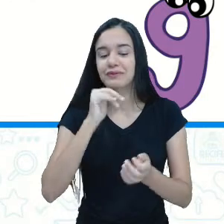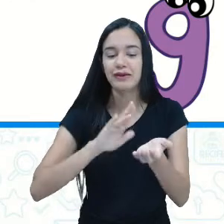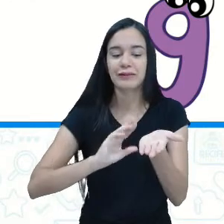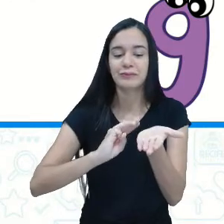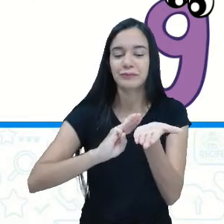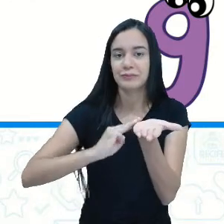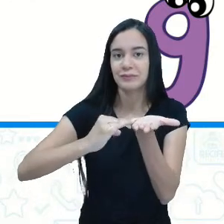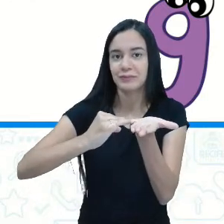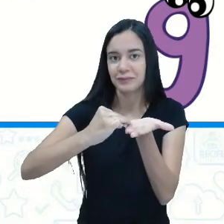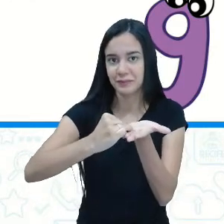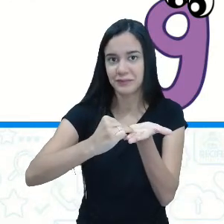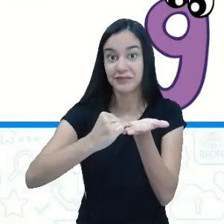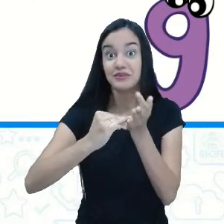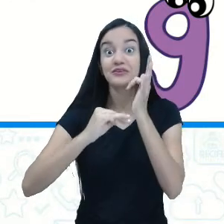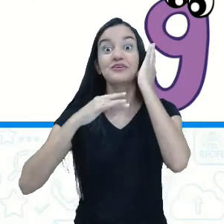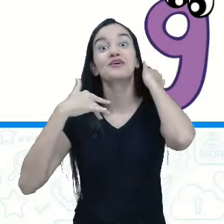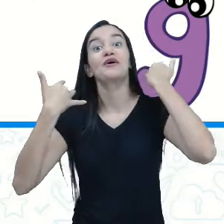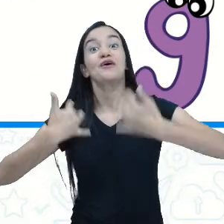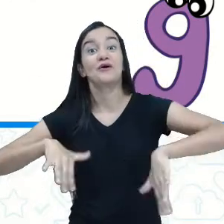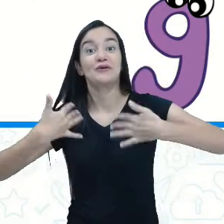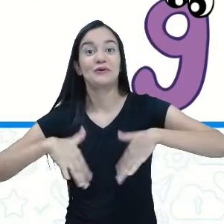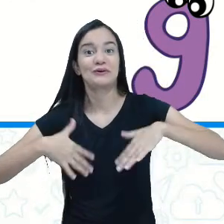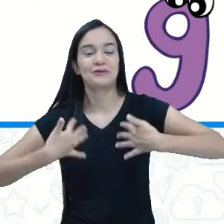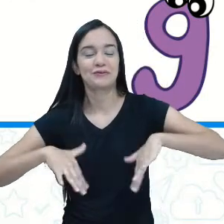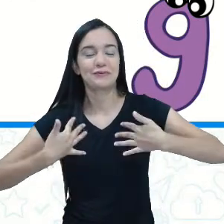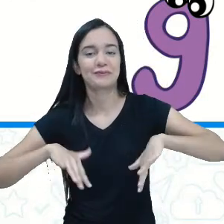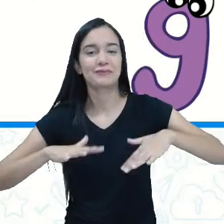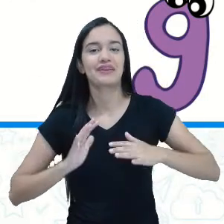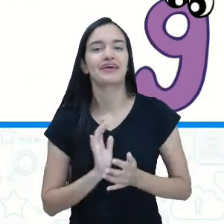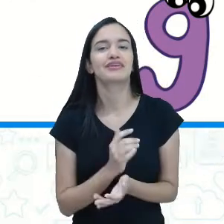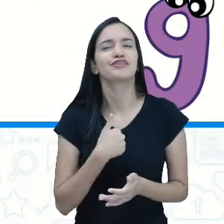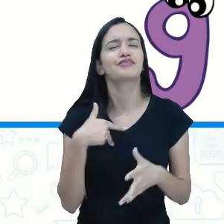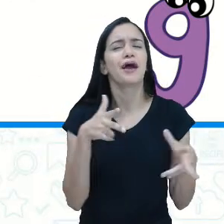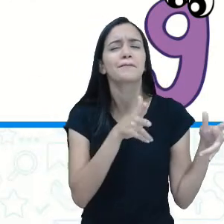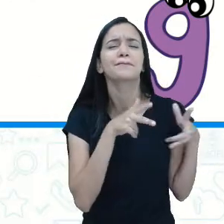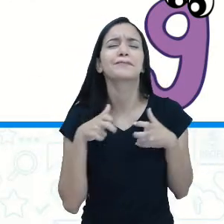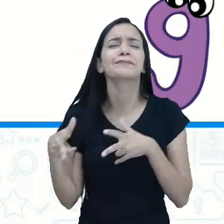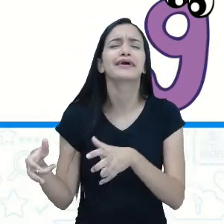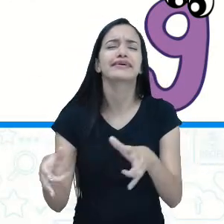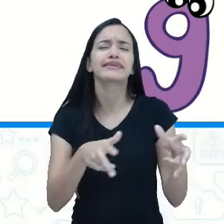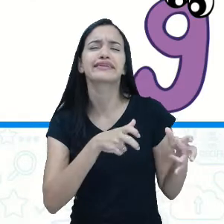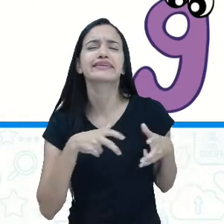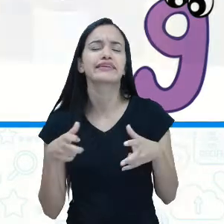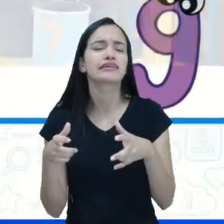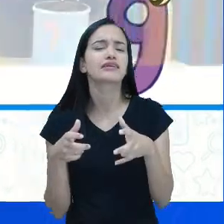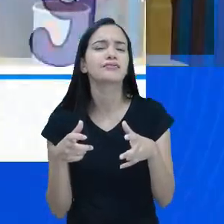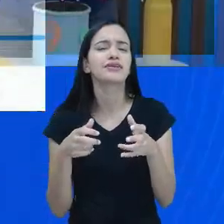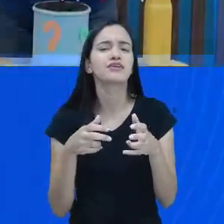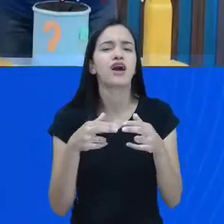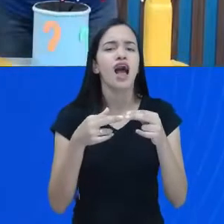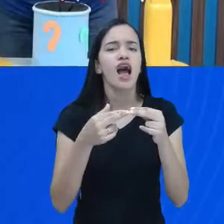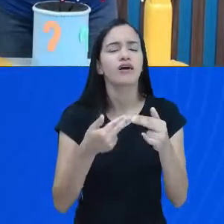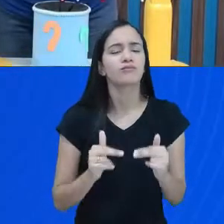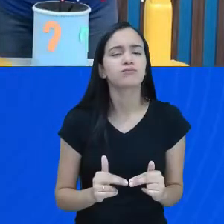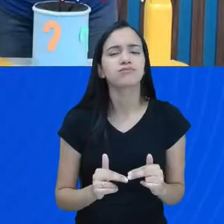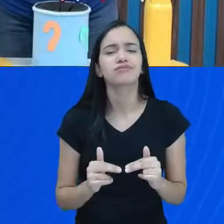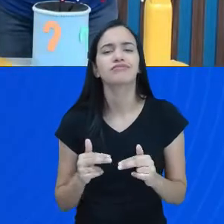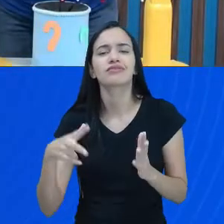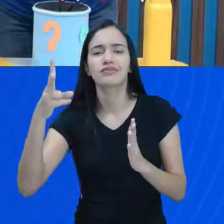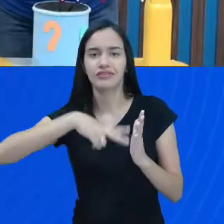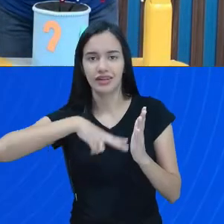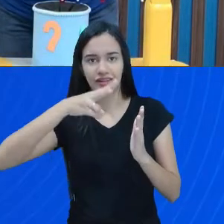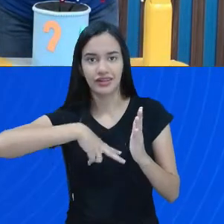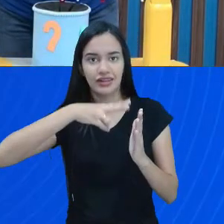pastéis. Olha aí. E a gente vai percebendo a rima quando a gente vai lendo, tá certo?